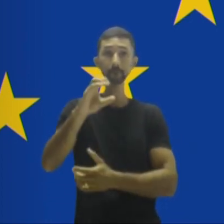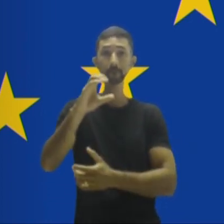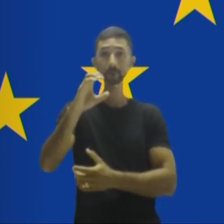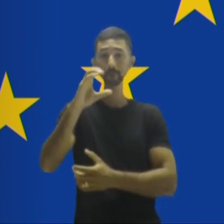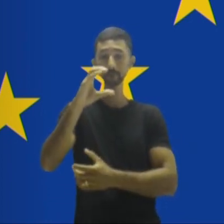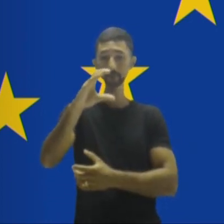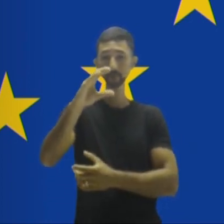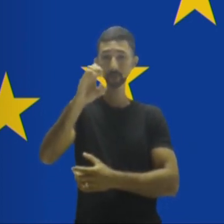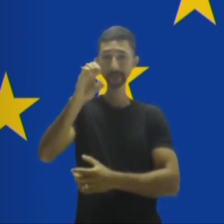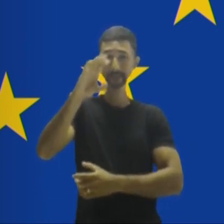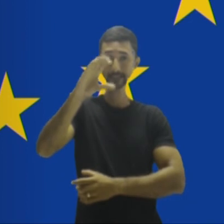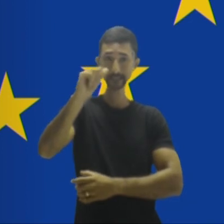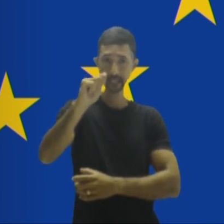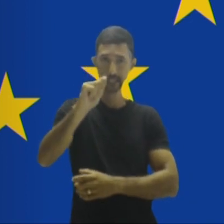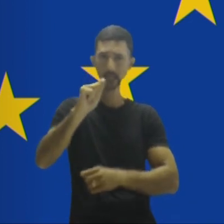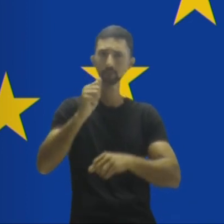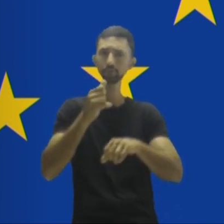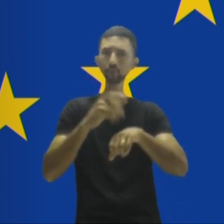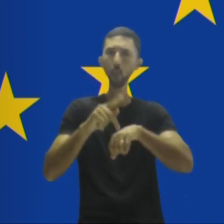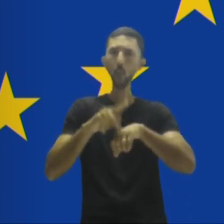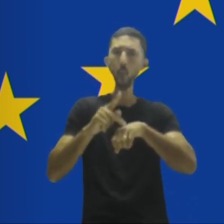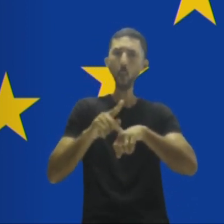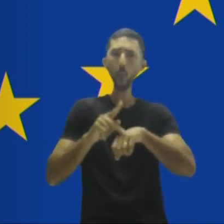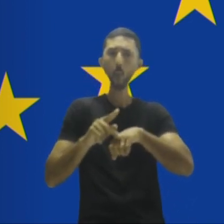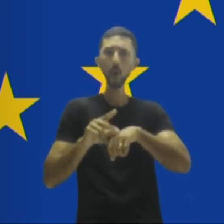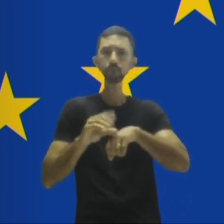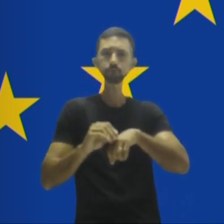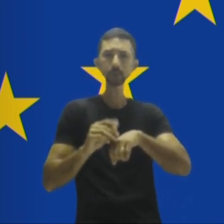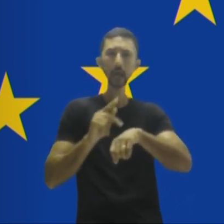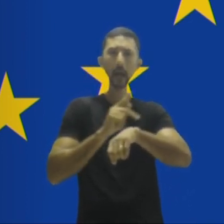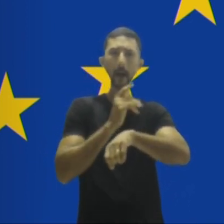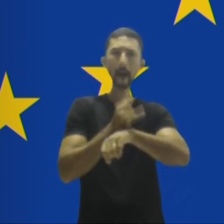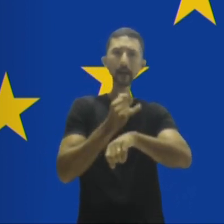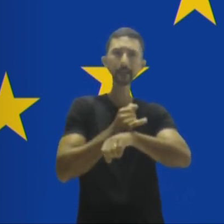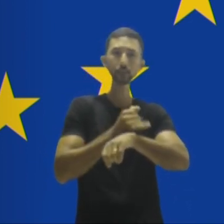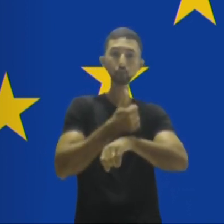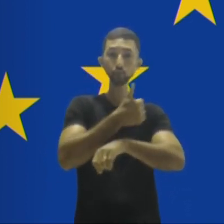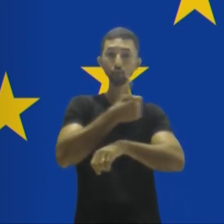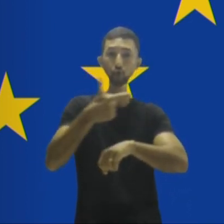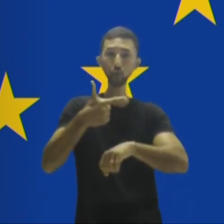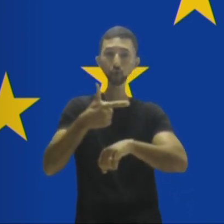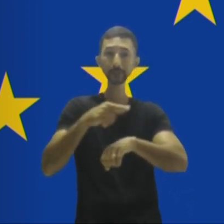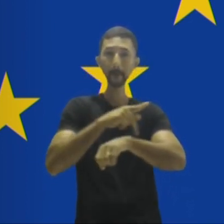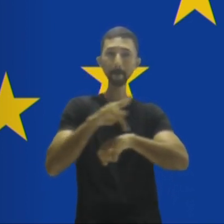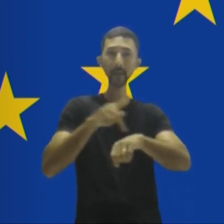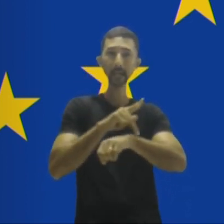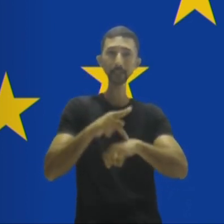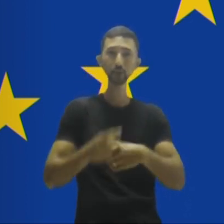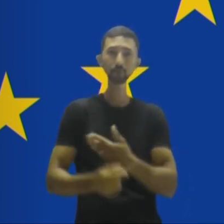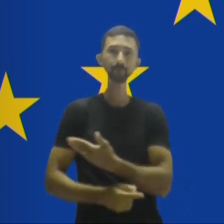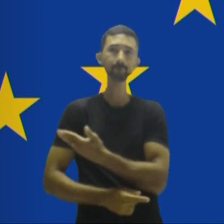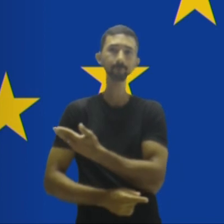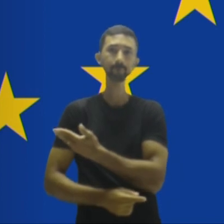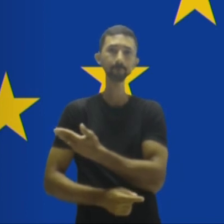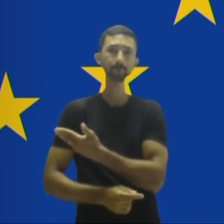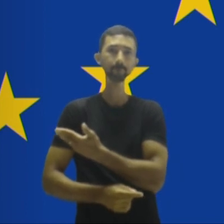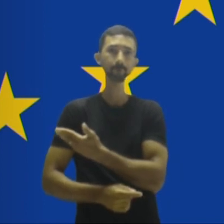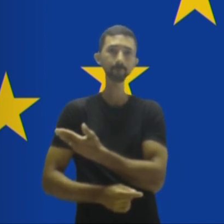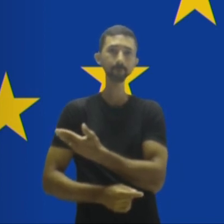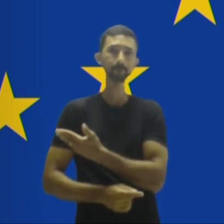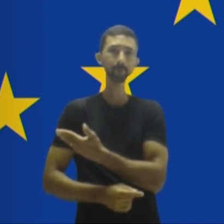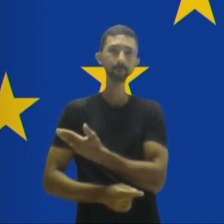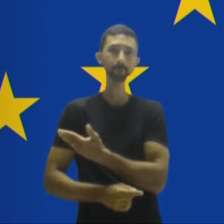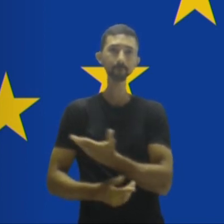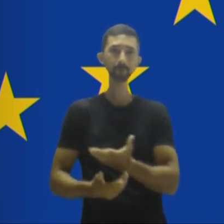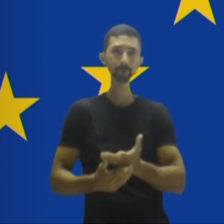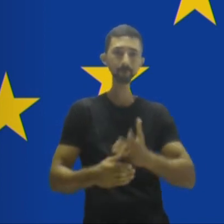era só carvão e aço, vocês muito bem lembram. Mas são os doze países. Observem o número, o número não está